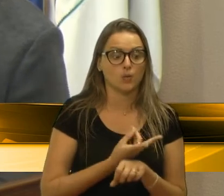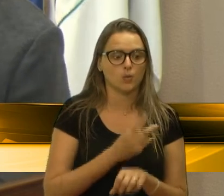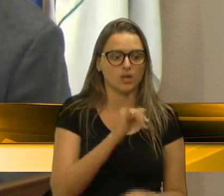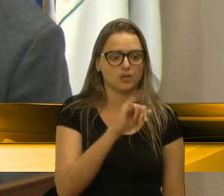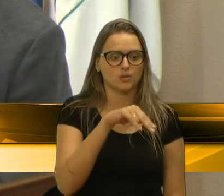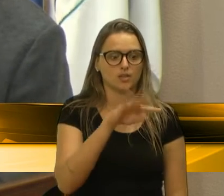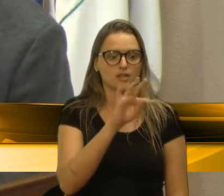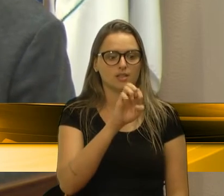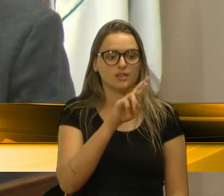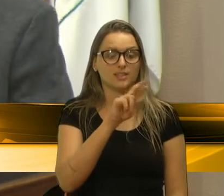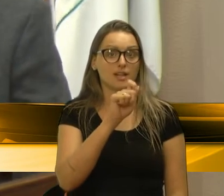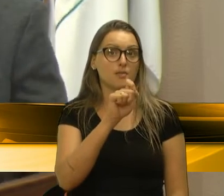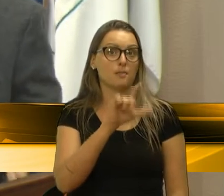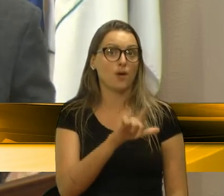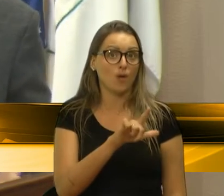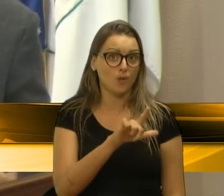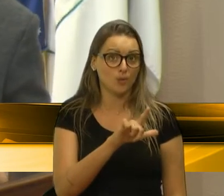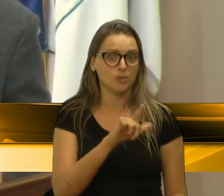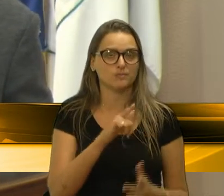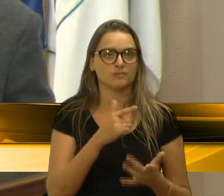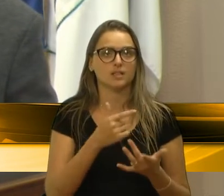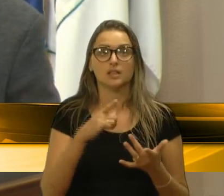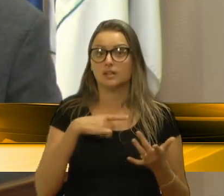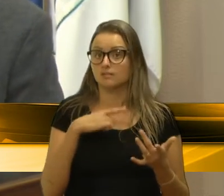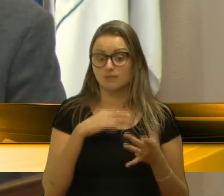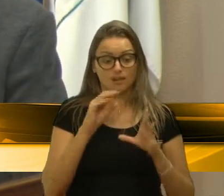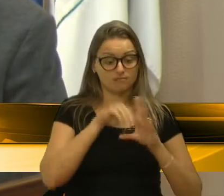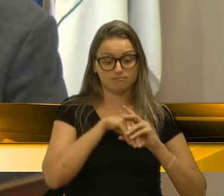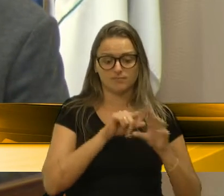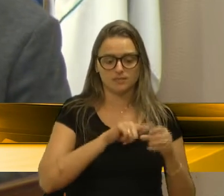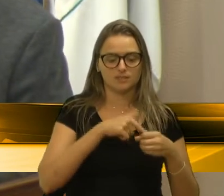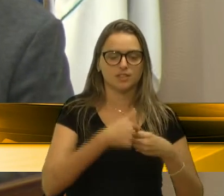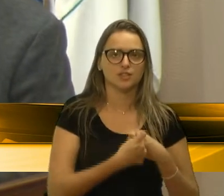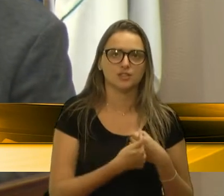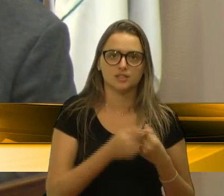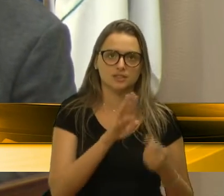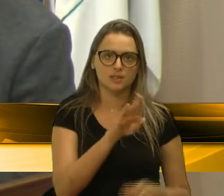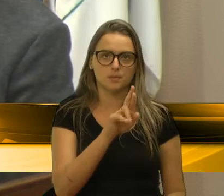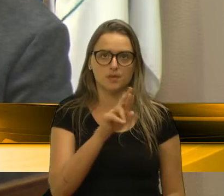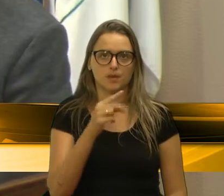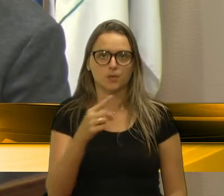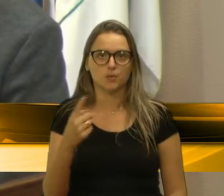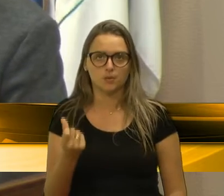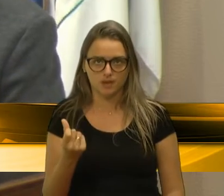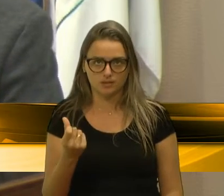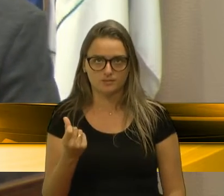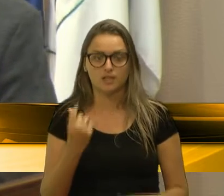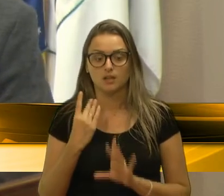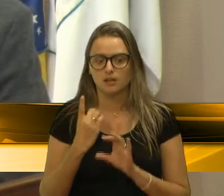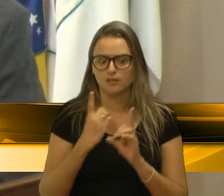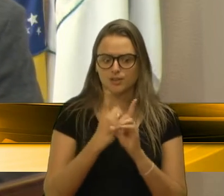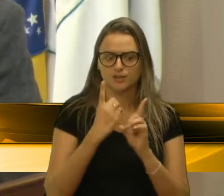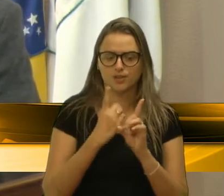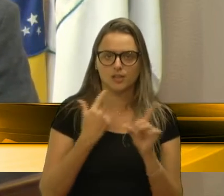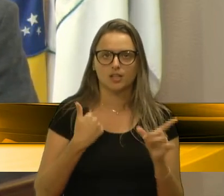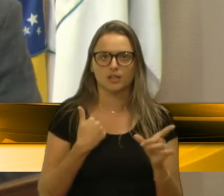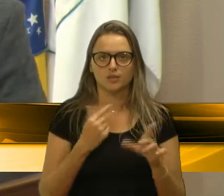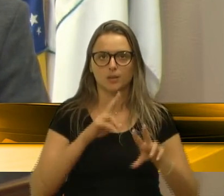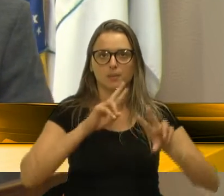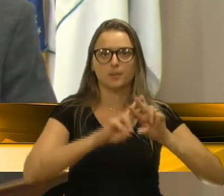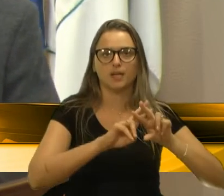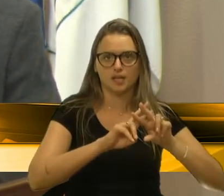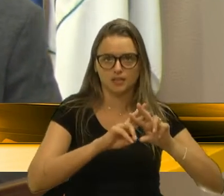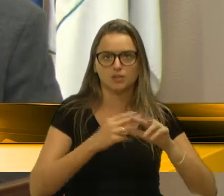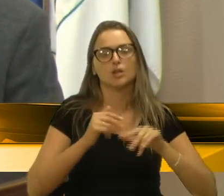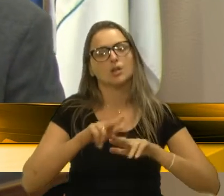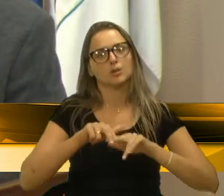Polícia Internacional. Ele estava circulando aqui em Caxias do Sul, estava circulando pela BR-116, e foi flagrado e foi preso, foi descoberto a partir